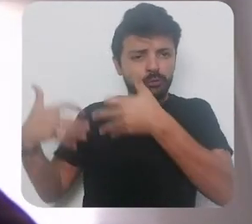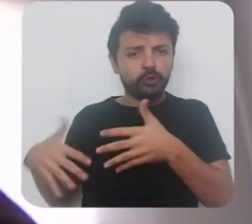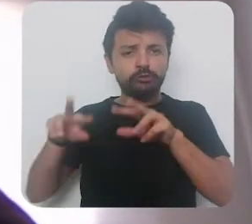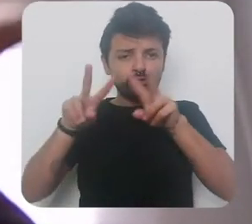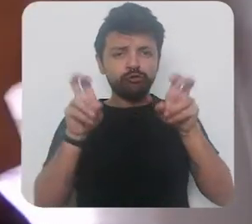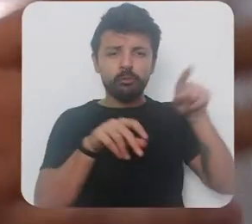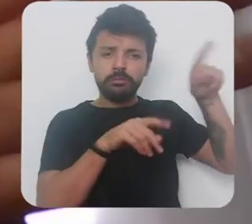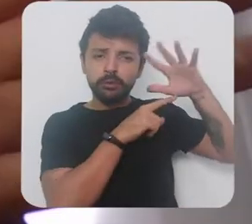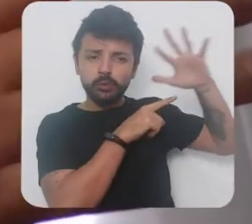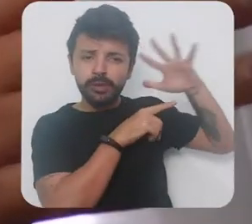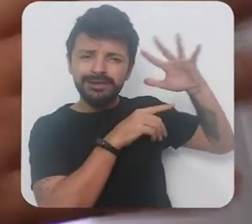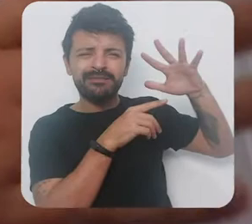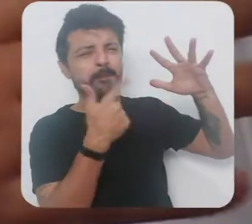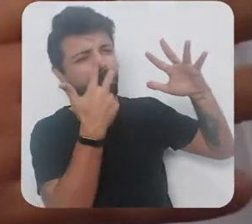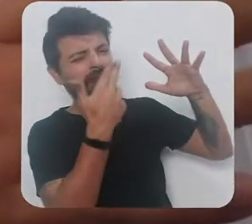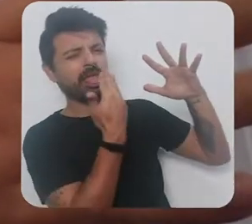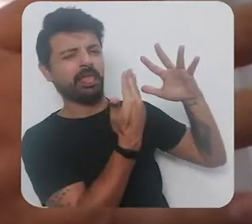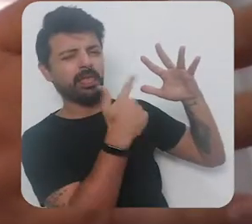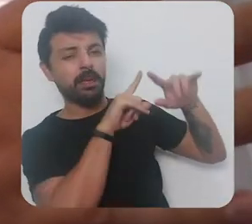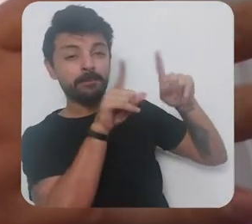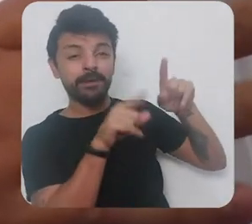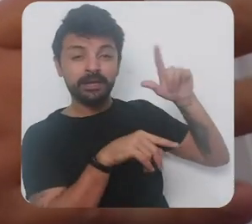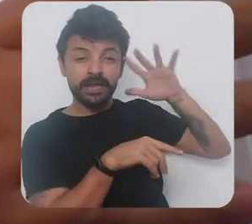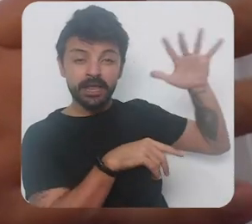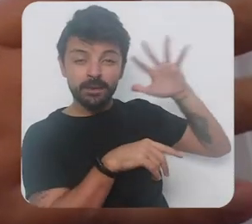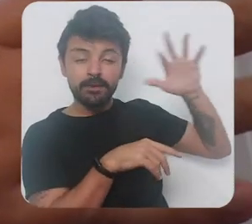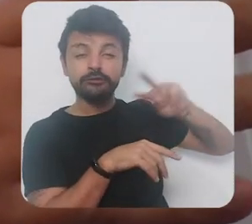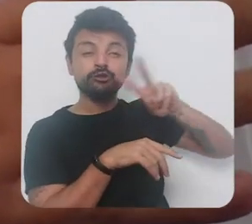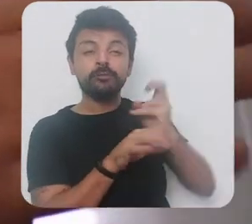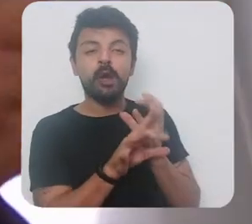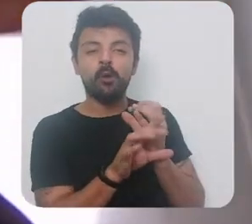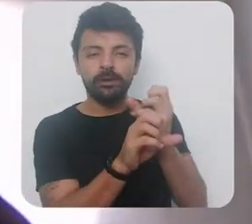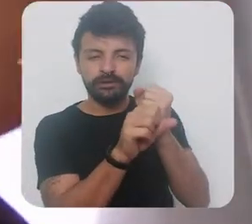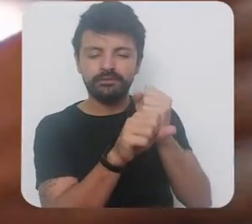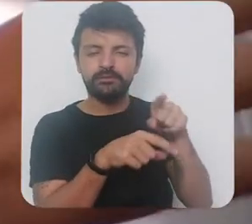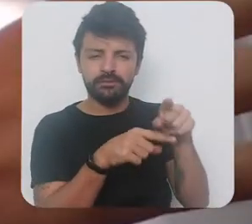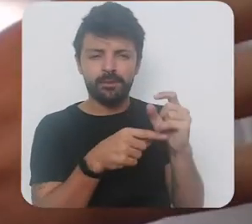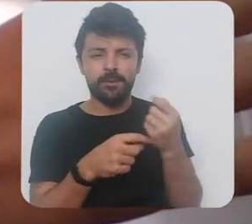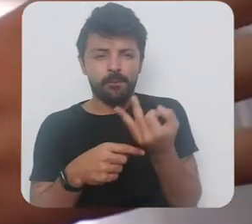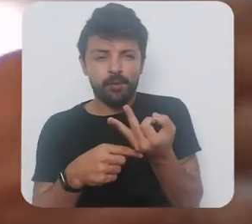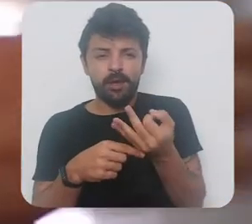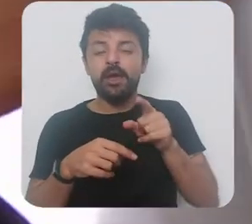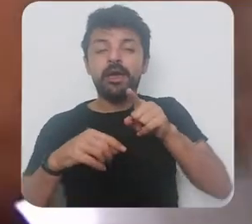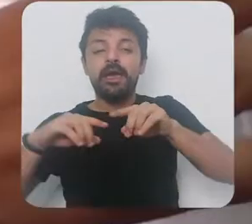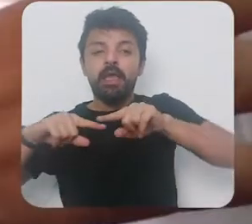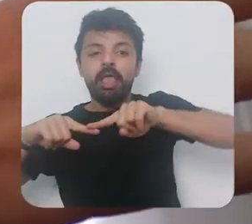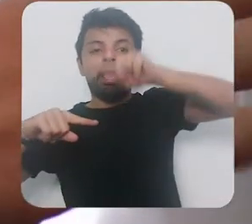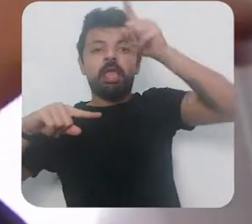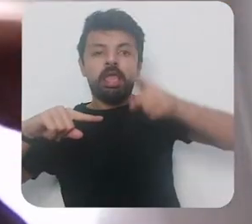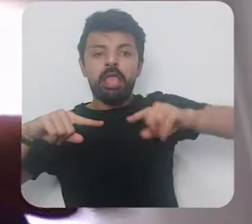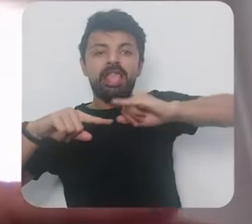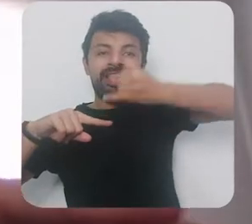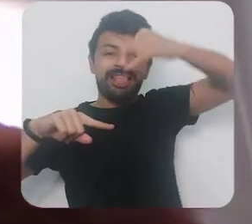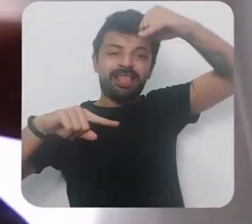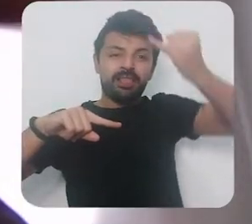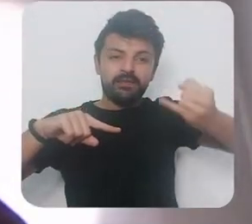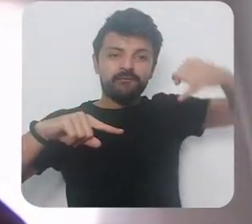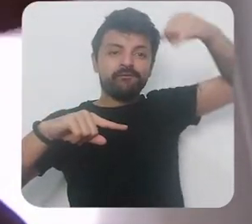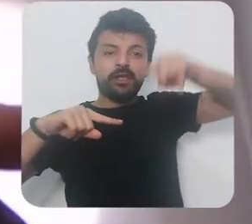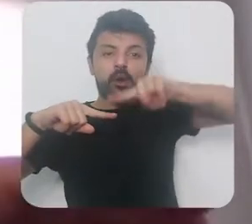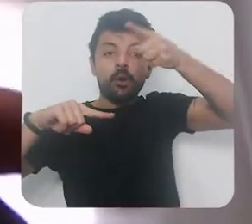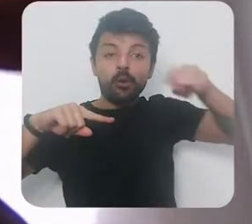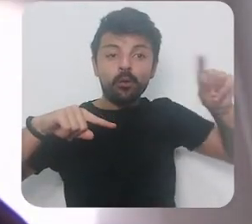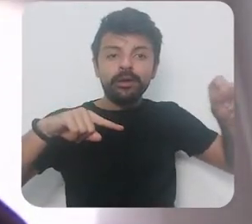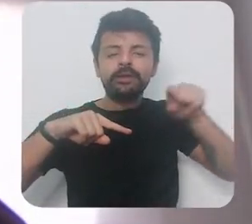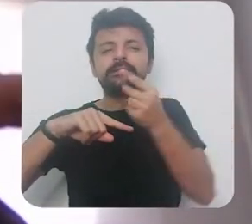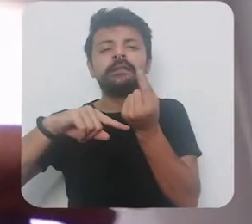se a gente olhar para os pressupostos da teoria quantitativa da moeda o efeito inflacionário ele deve acontecer mesmo mas numa situação que a